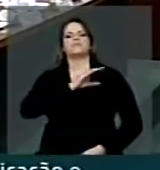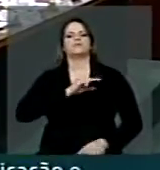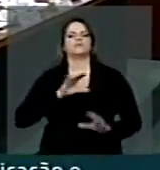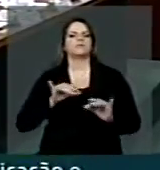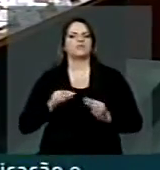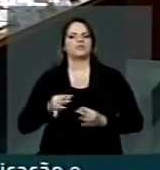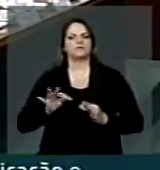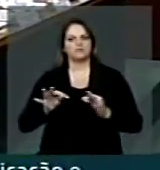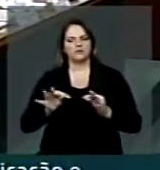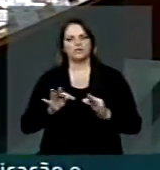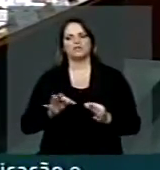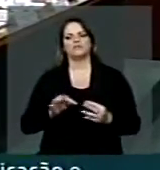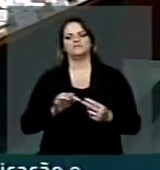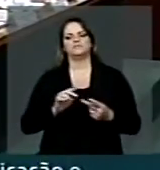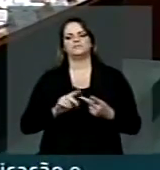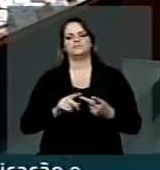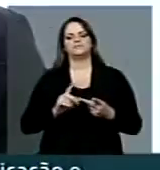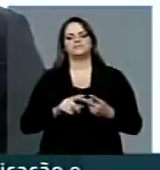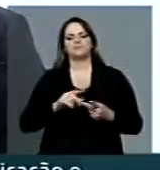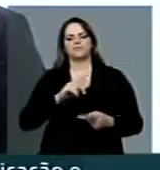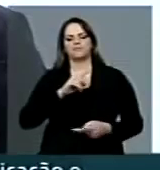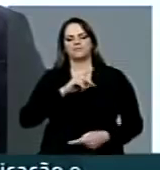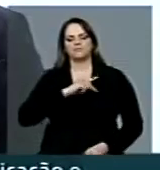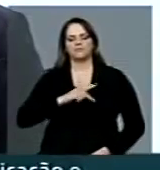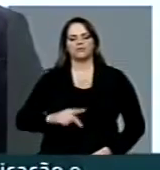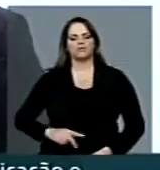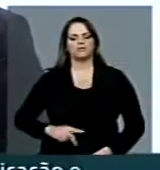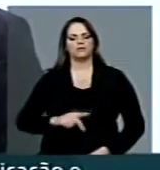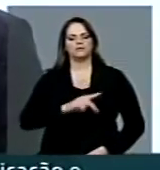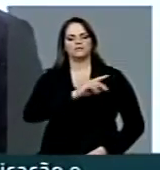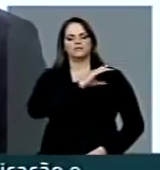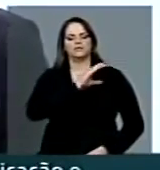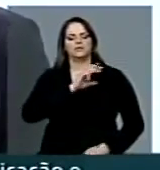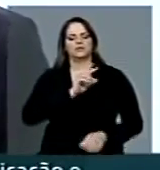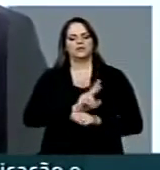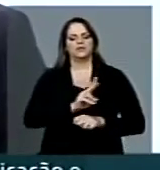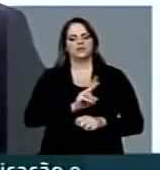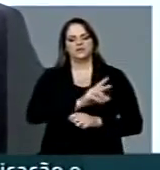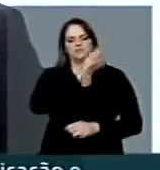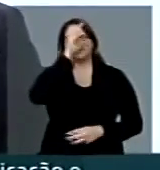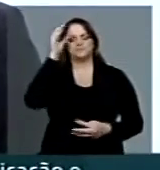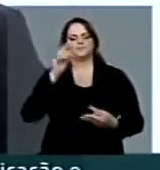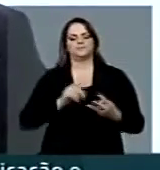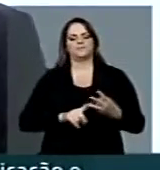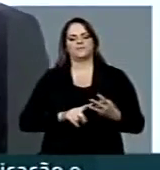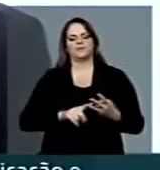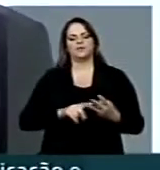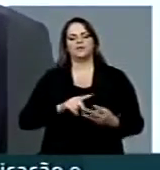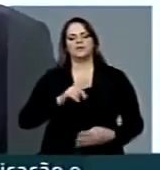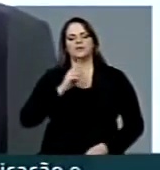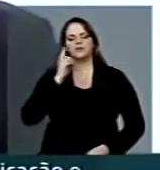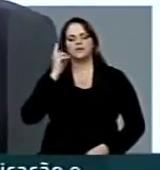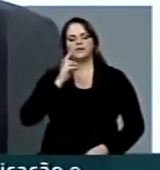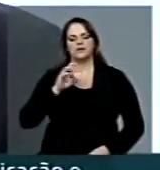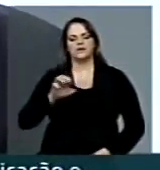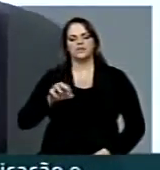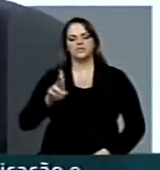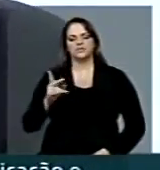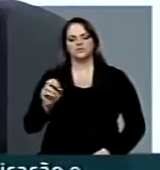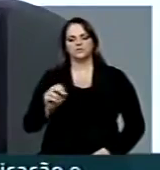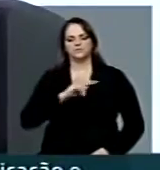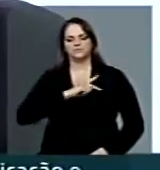amigo, deputado Zé Carlos Araújo, presidente da comissão de defesa do consumidor, deputado Edinho Bens, presidente da comissão de fiscalização e controle